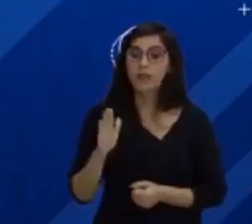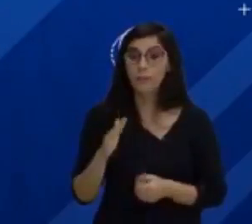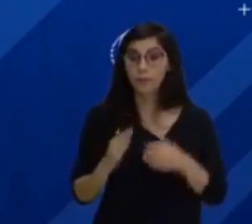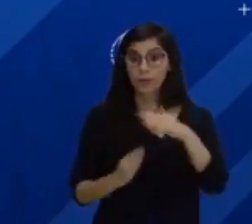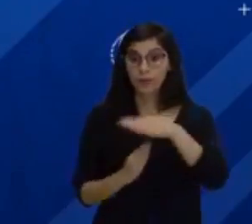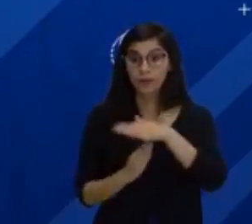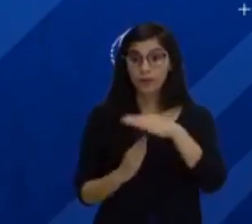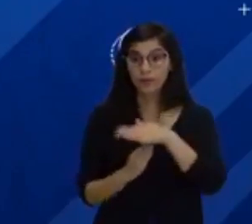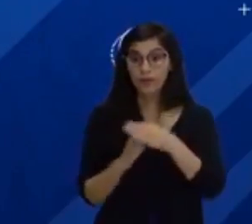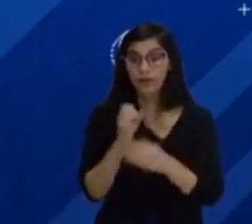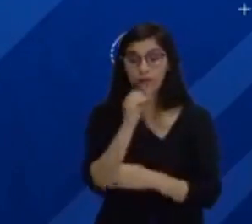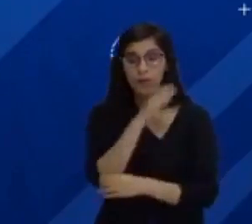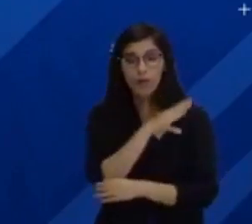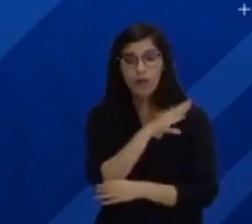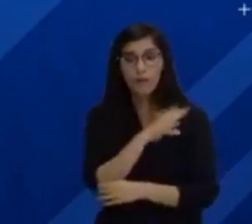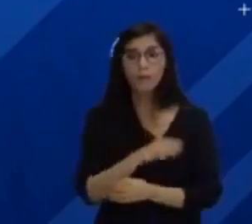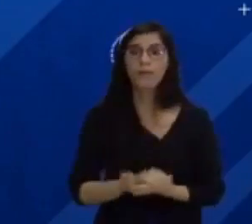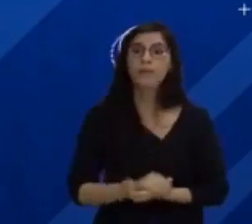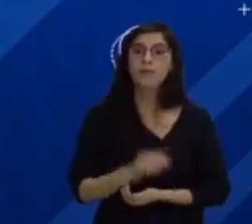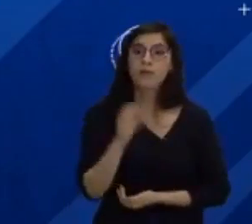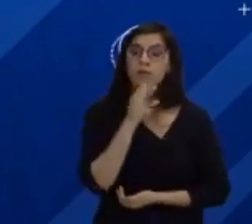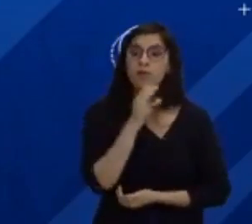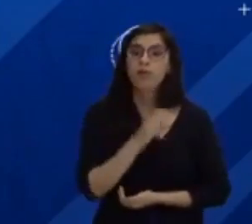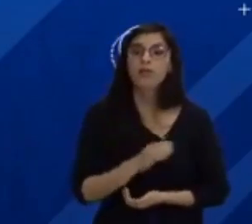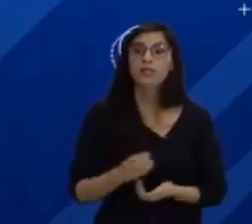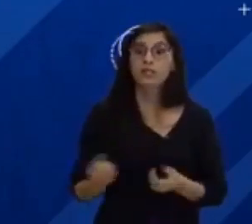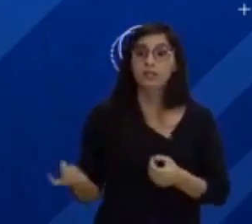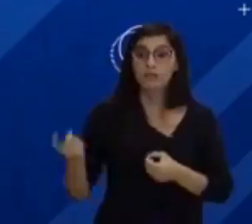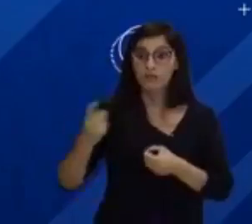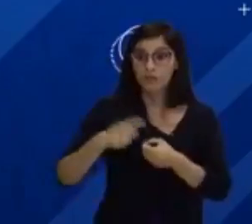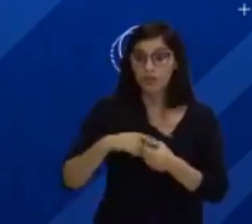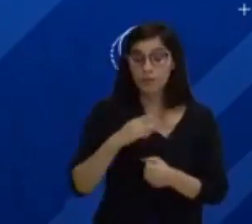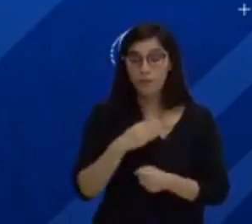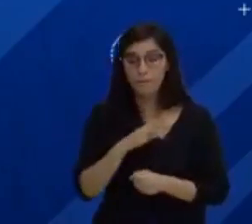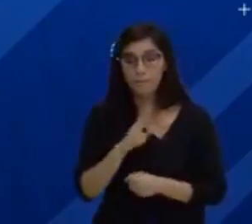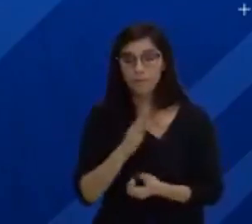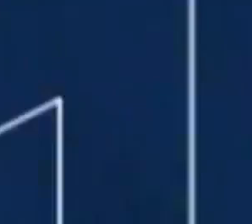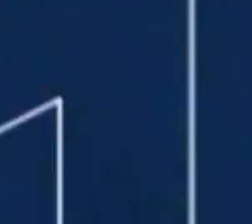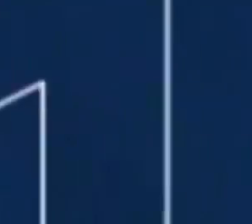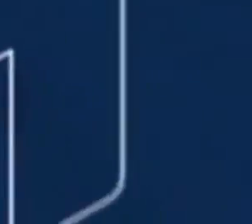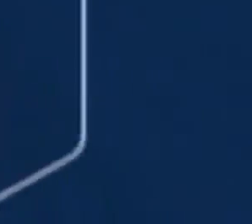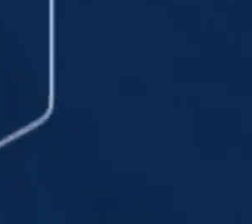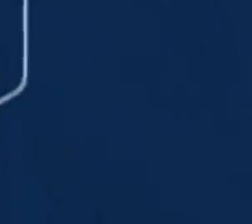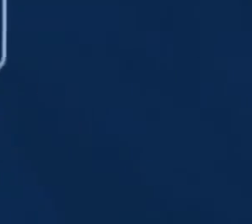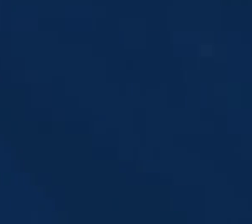intervalo. E logo, logo, a gente volta para mais uma aula sensacional para você.